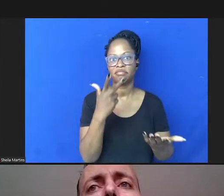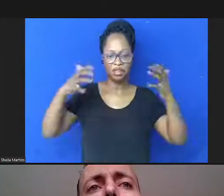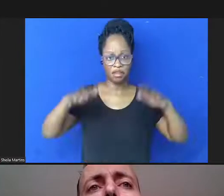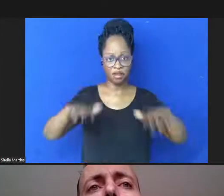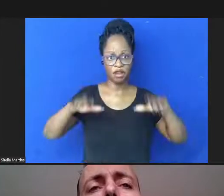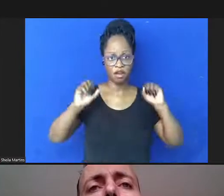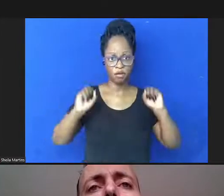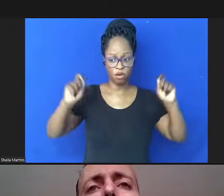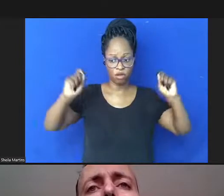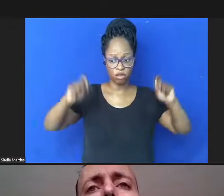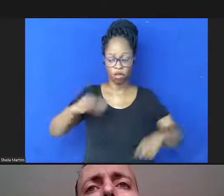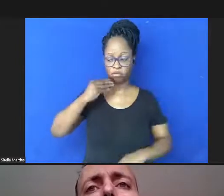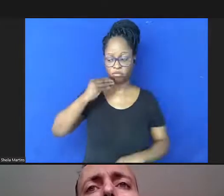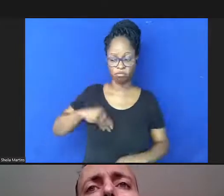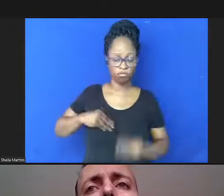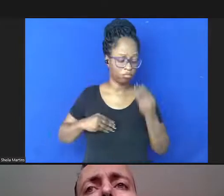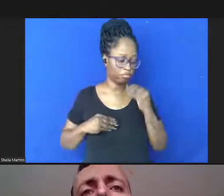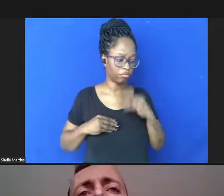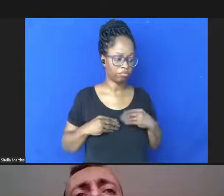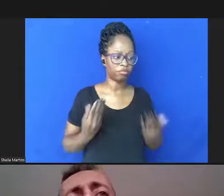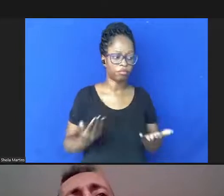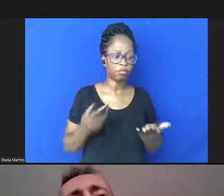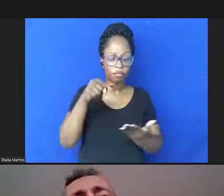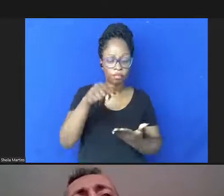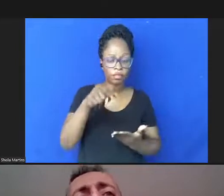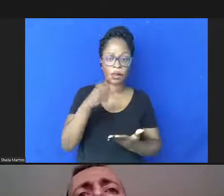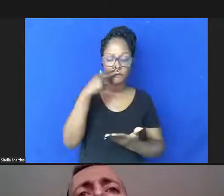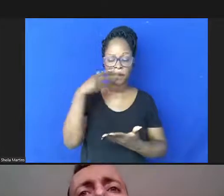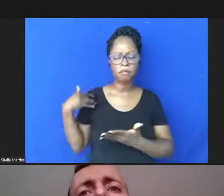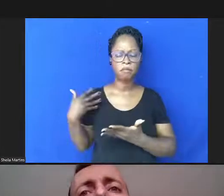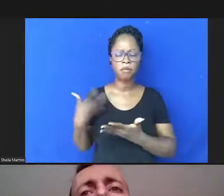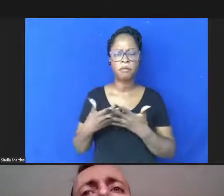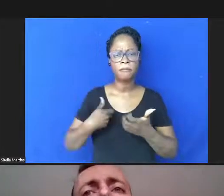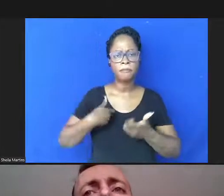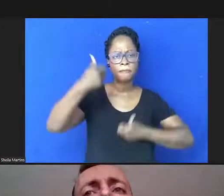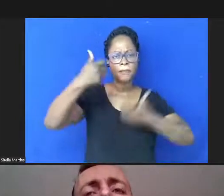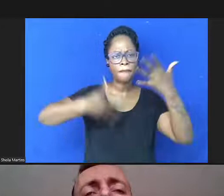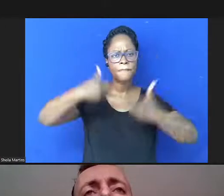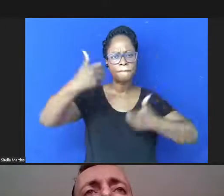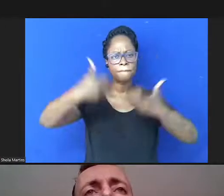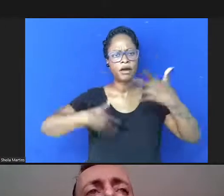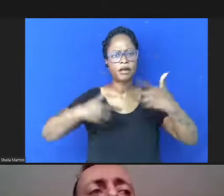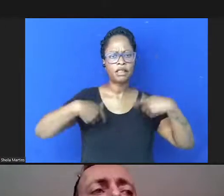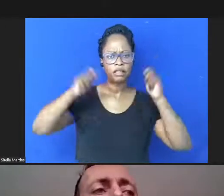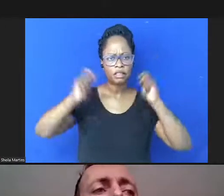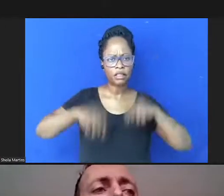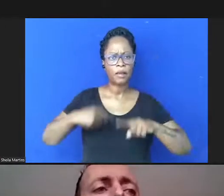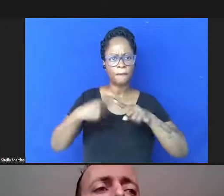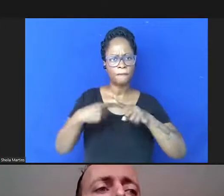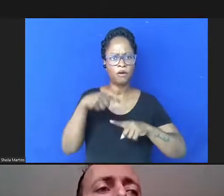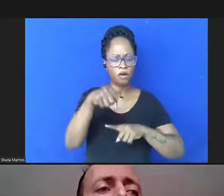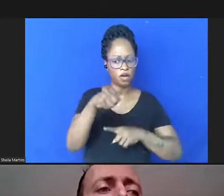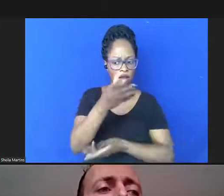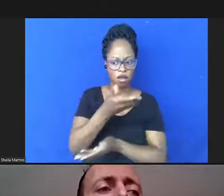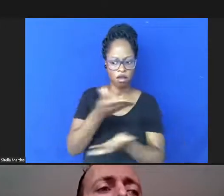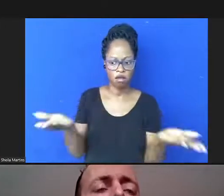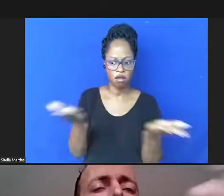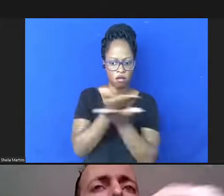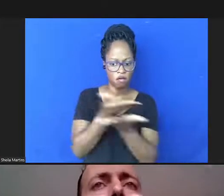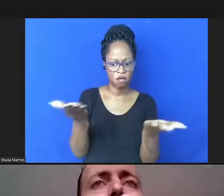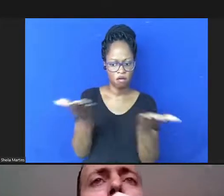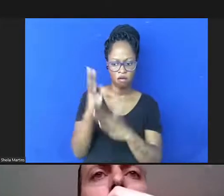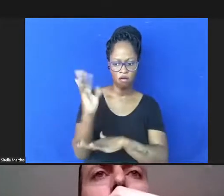situações de vulnerabilidade então essas considerações ampliadas dessa interação ambiental